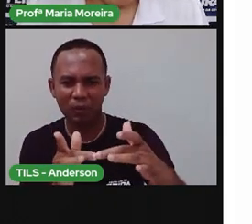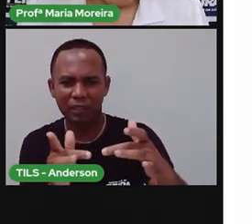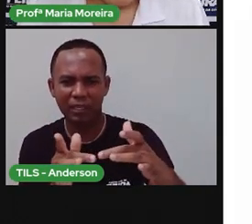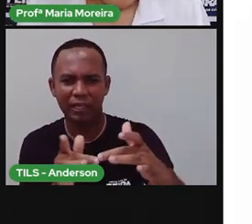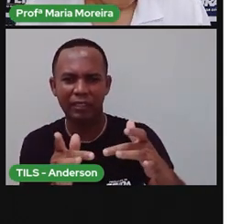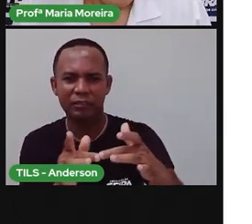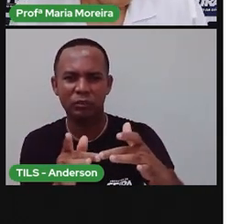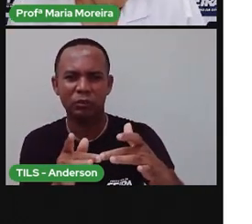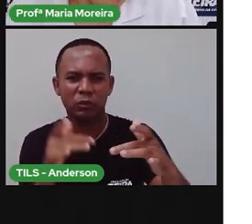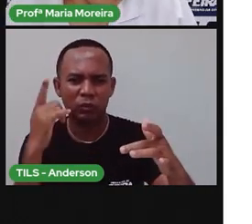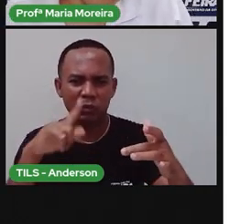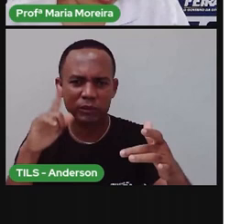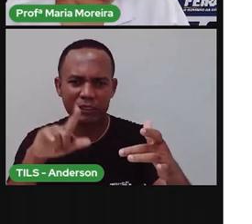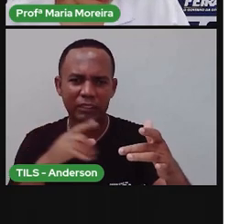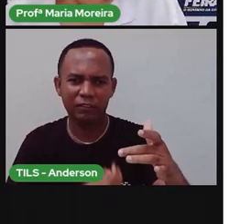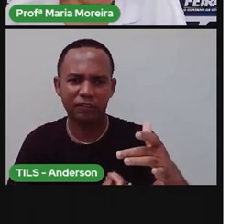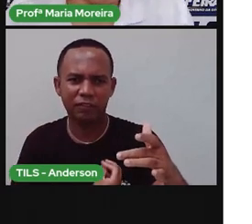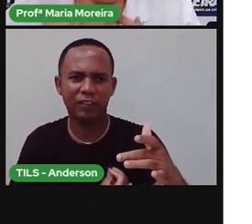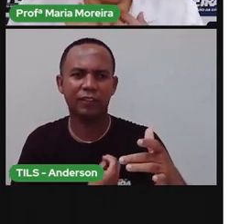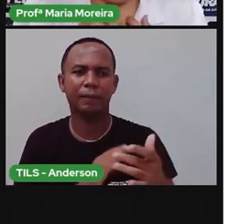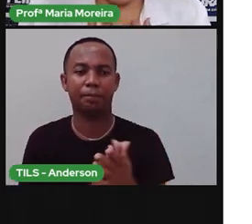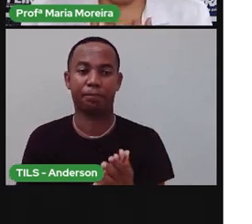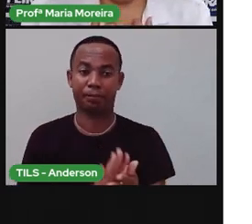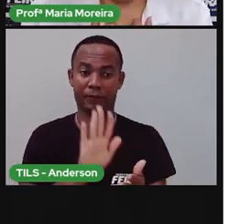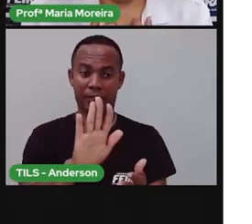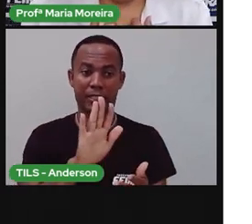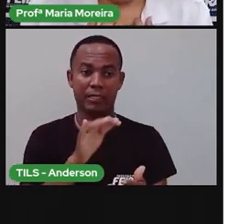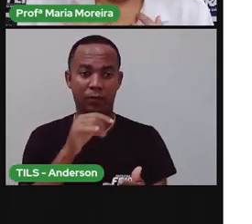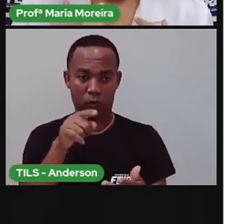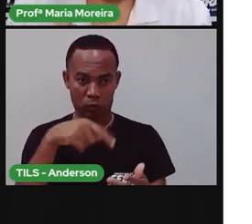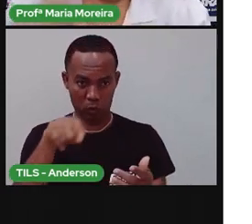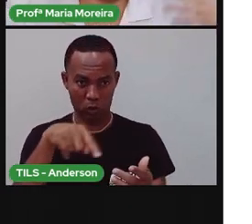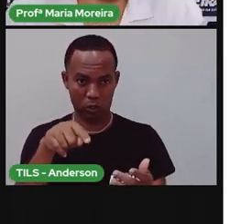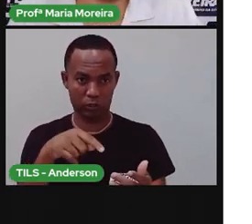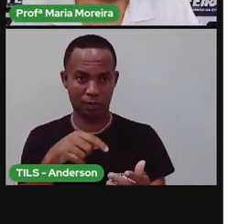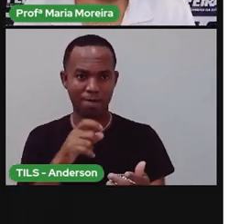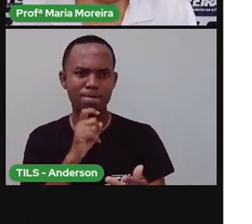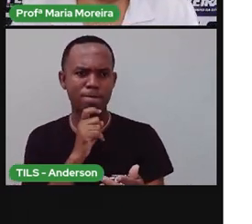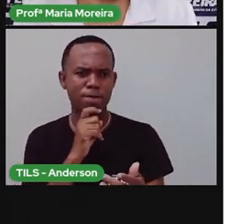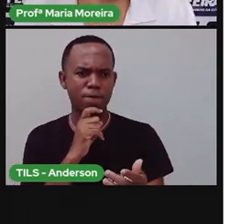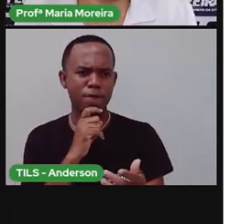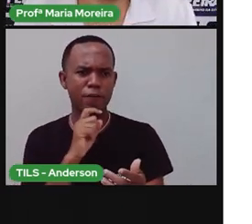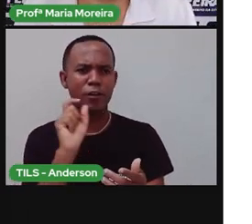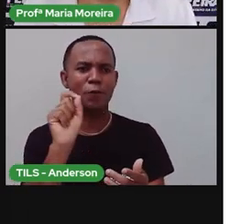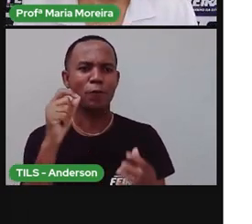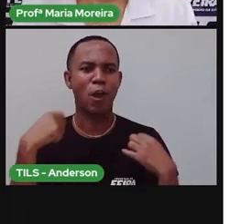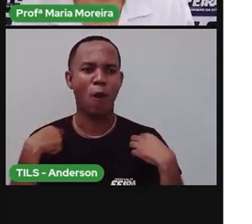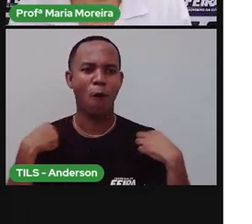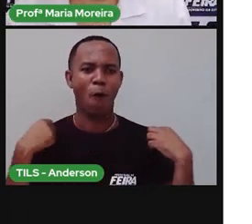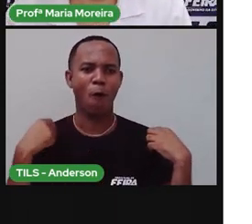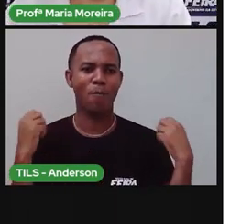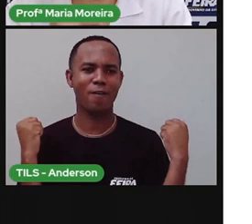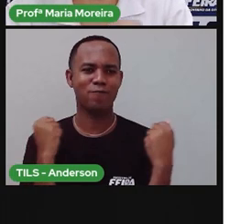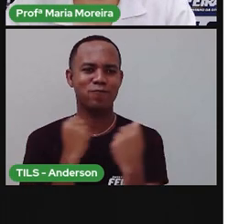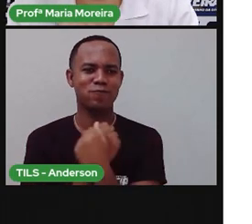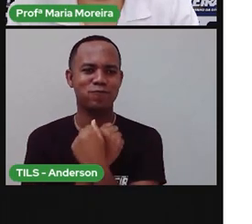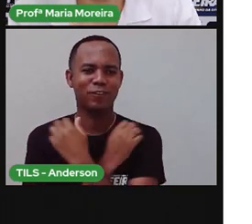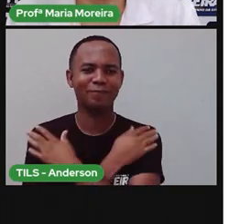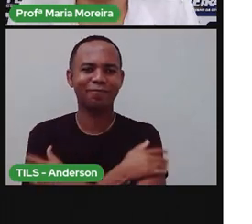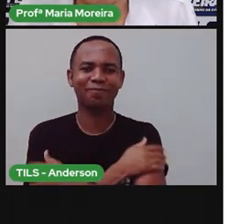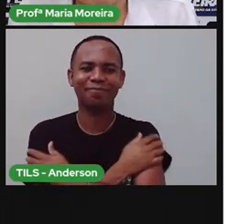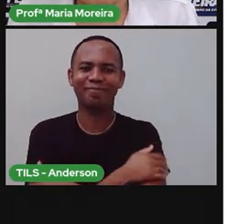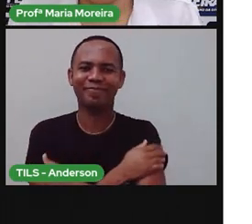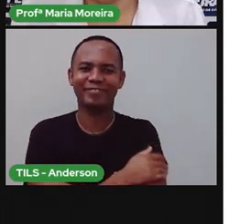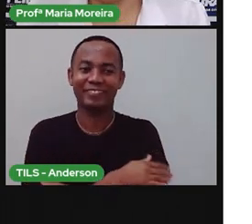o homem, quando faz frio, a gente não põe um casaquinho? Quando faz calor, a gente usa roupa mais leve. Então, a gente tá o quê? Se